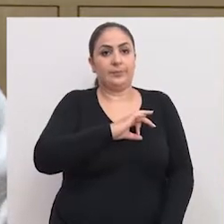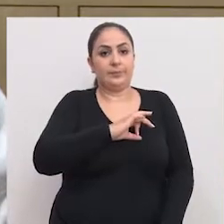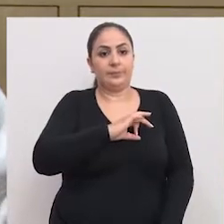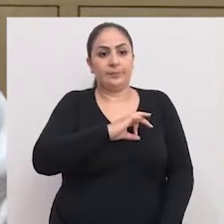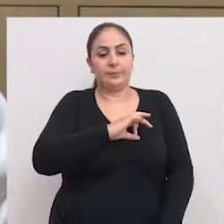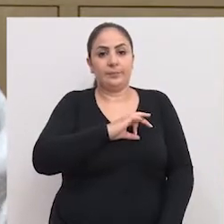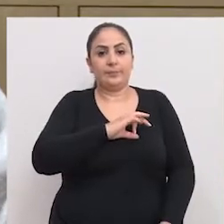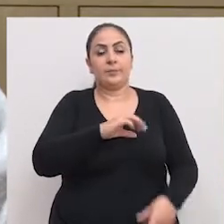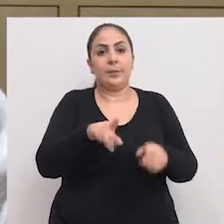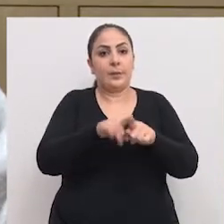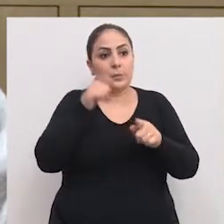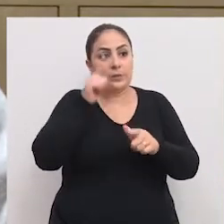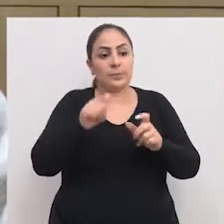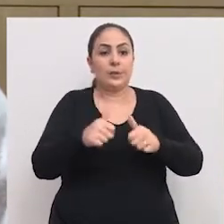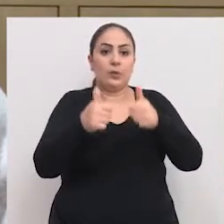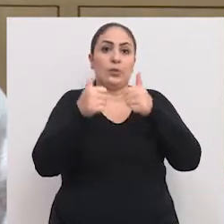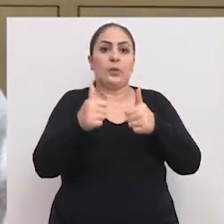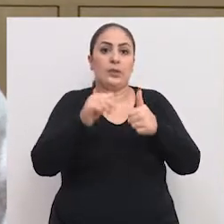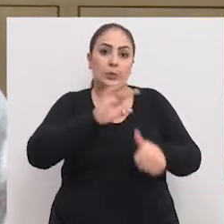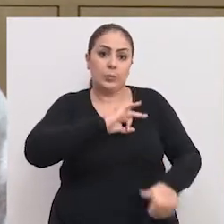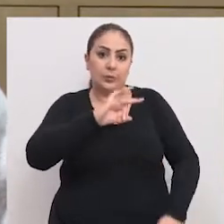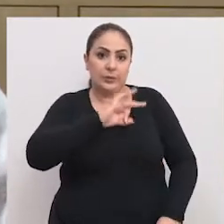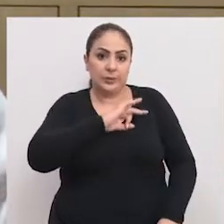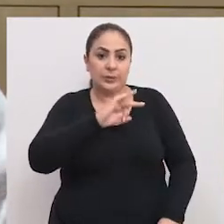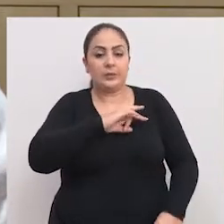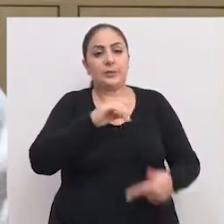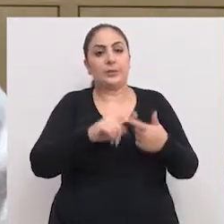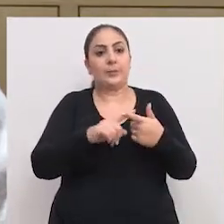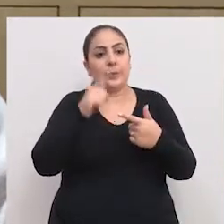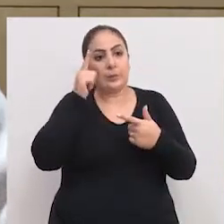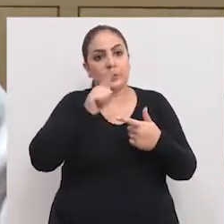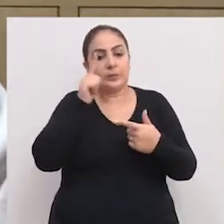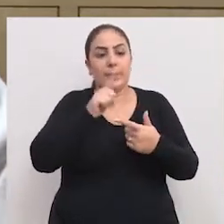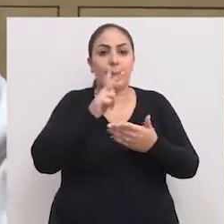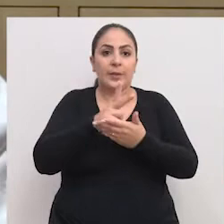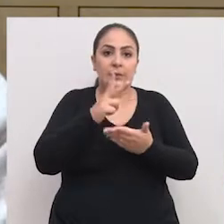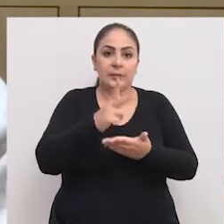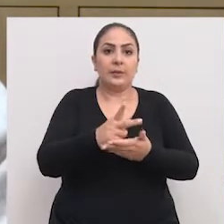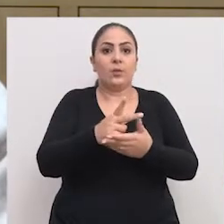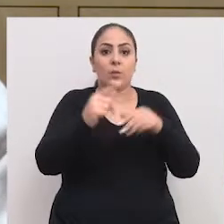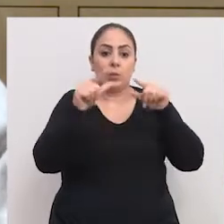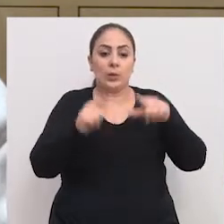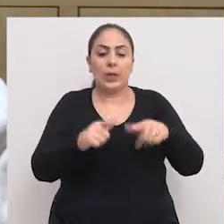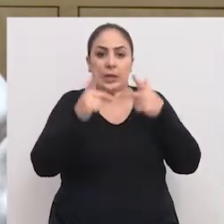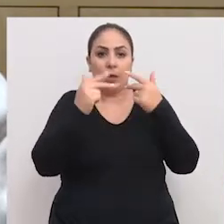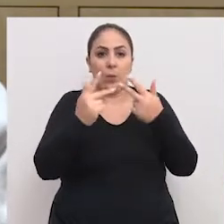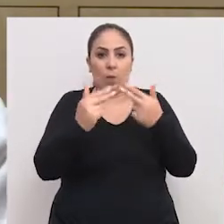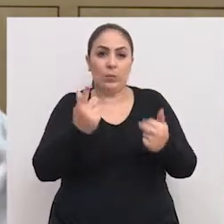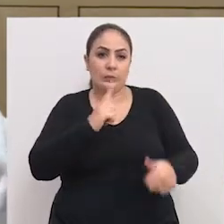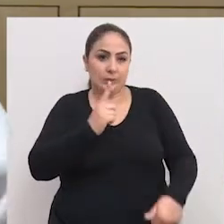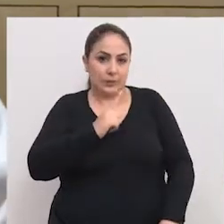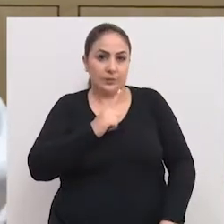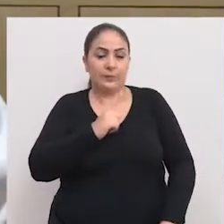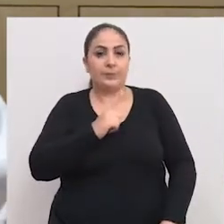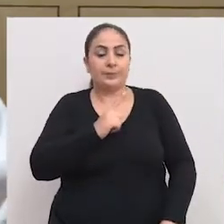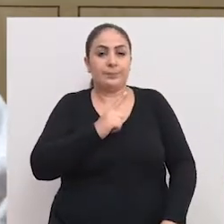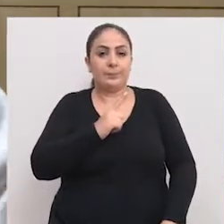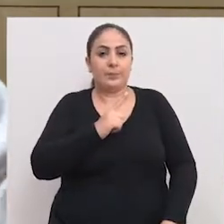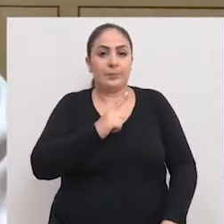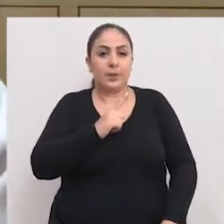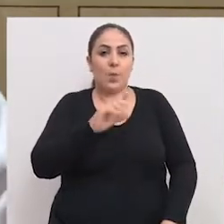Polícia Civil, para melhoria do policiamento, para manutenção de uma unidade, como foi o caso